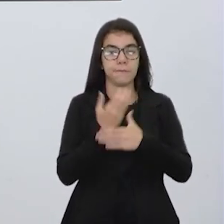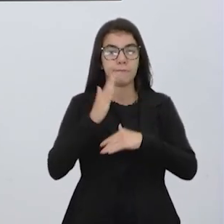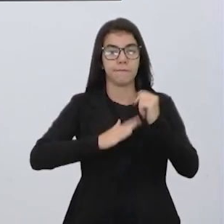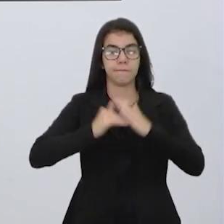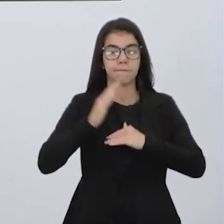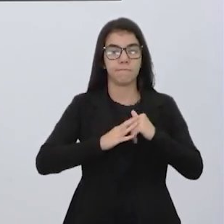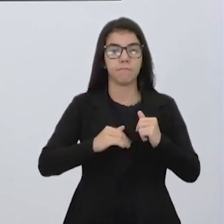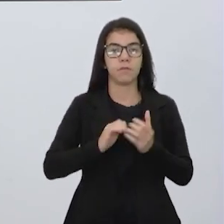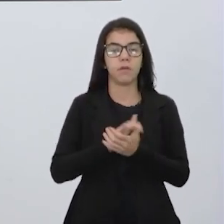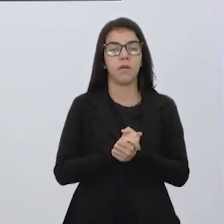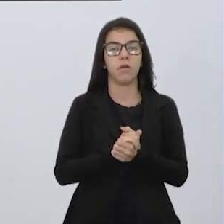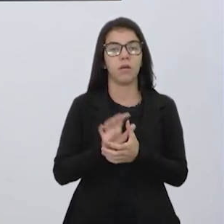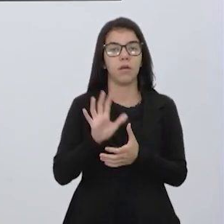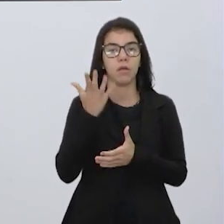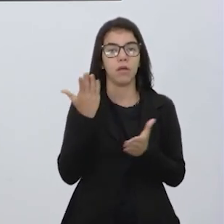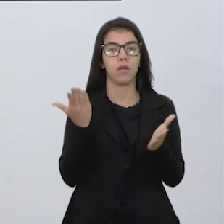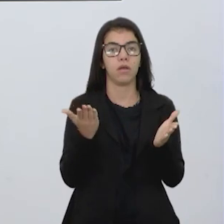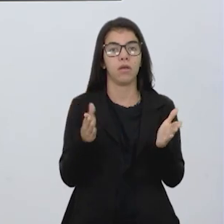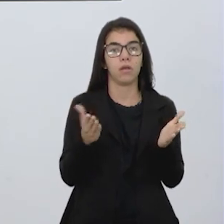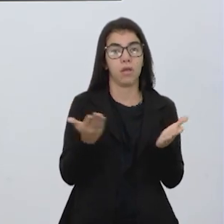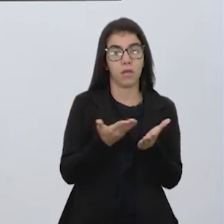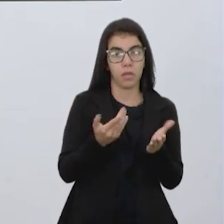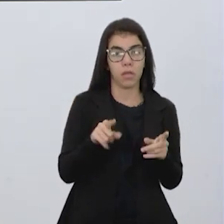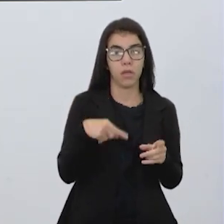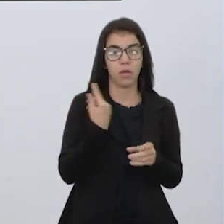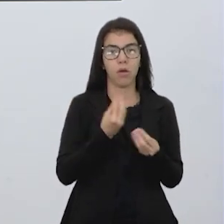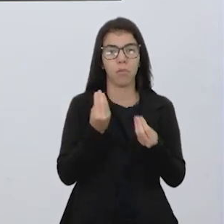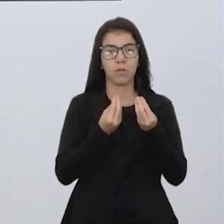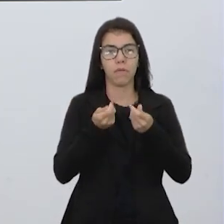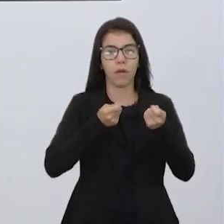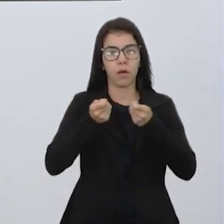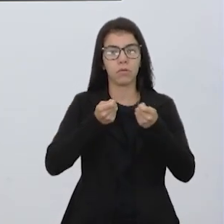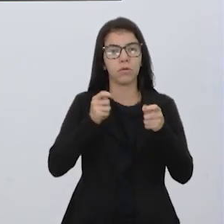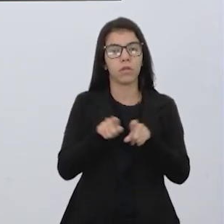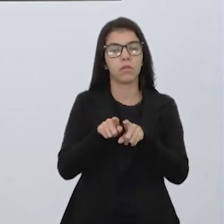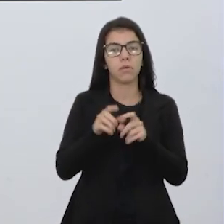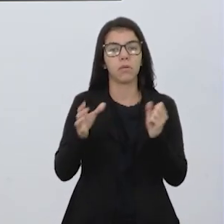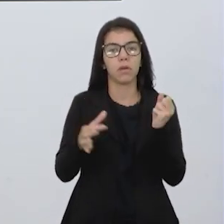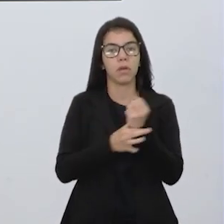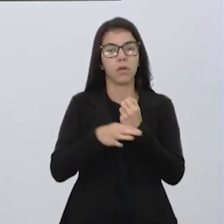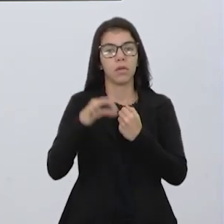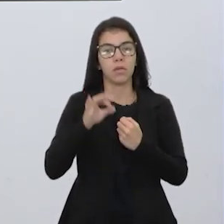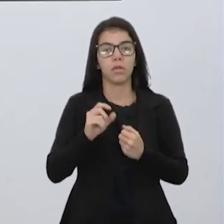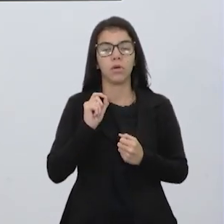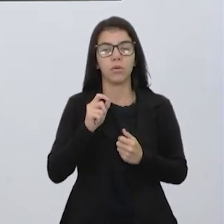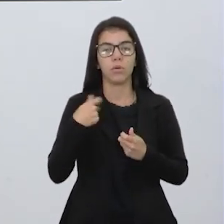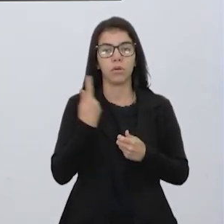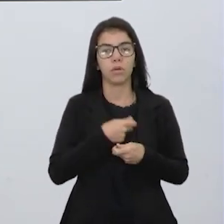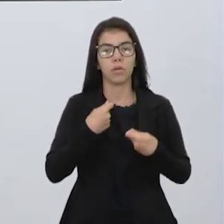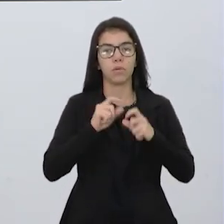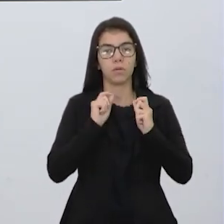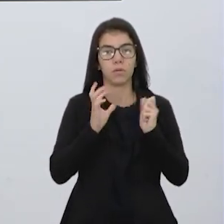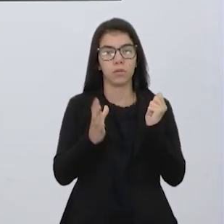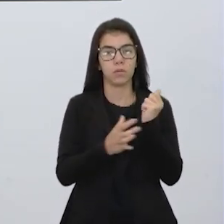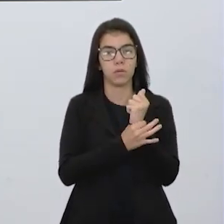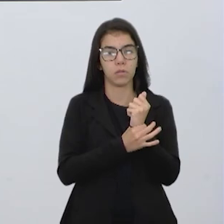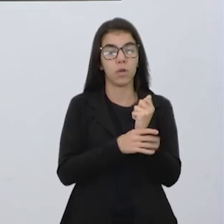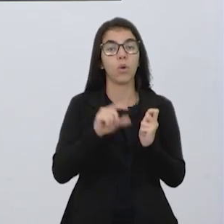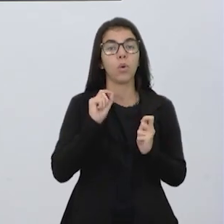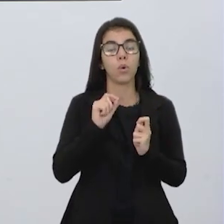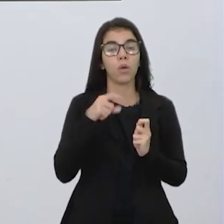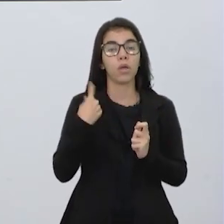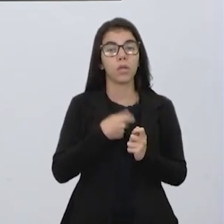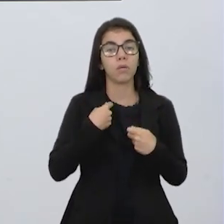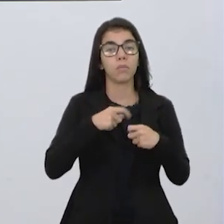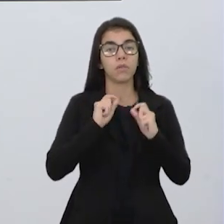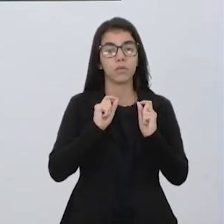chegue até a gente. E como que a gente vai equilibrar isso para garantir o quê? O a gente precisa garantir? A gente precisa